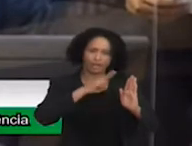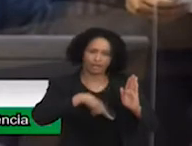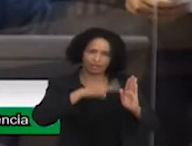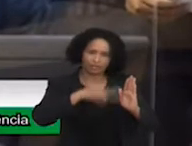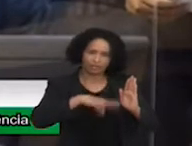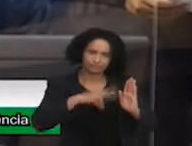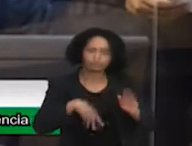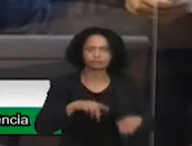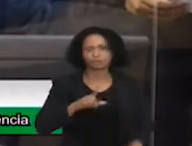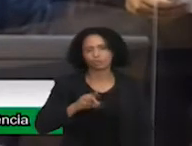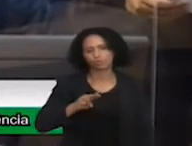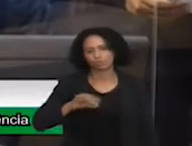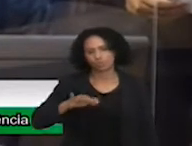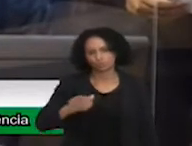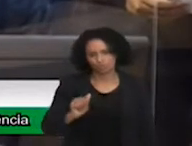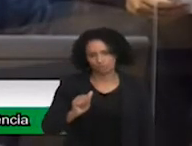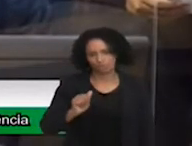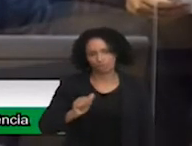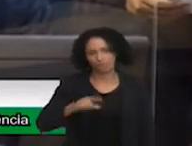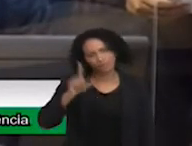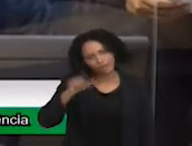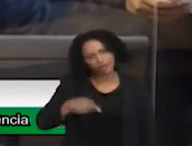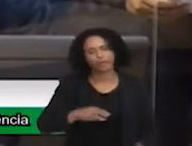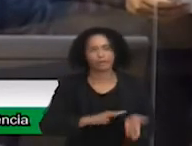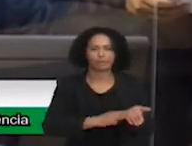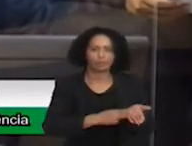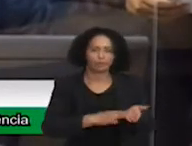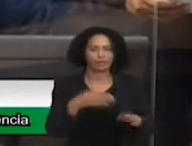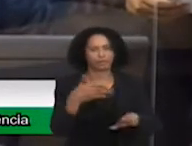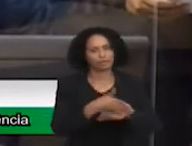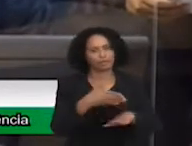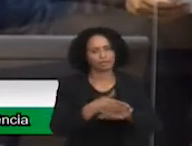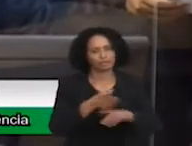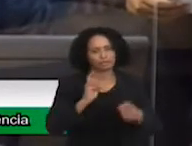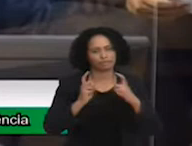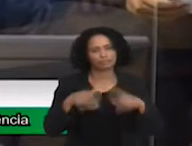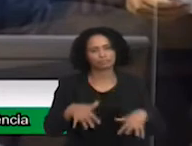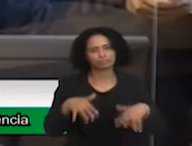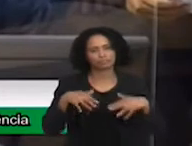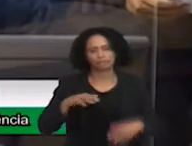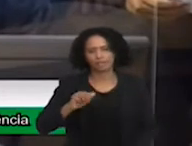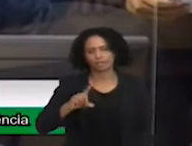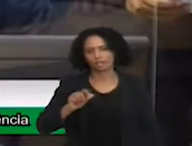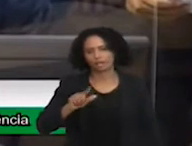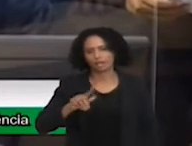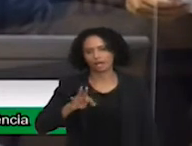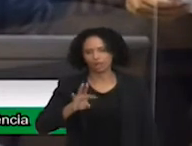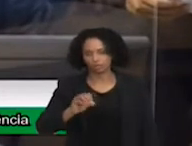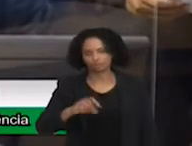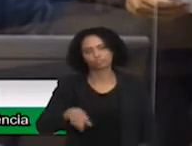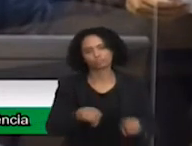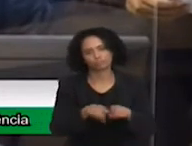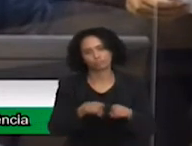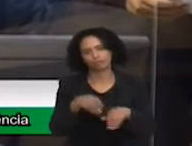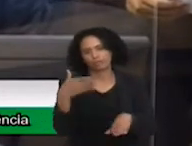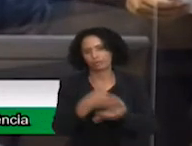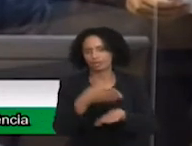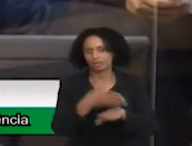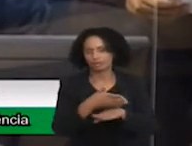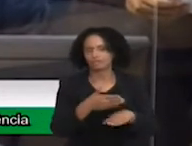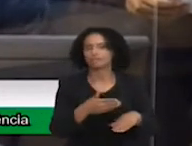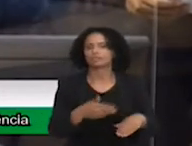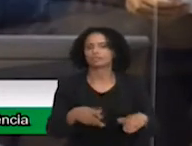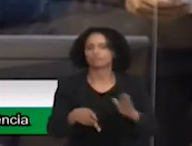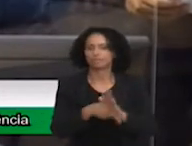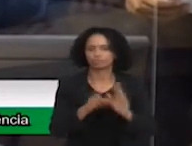a Lúcia é membro dessa comissão, o Adalto, o vereador Adalto, também faz parte da comissão, e